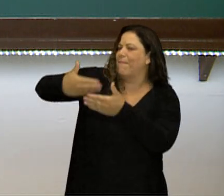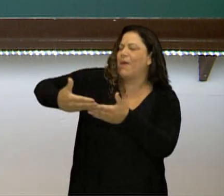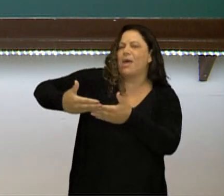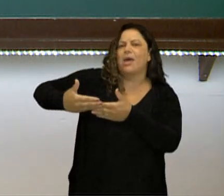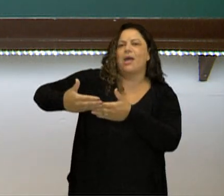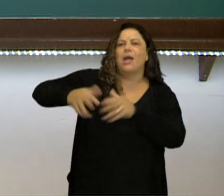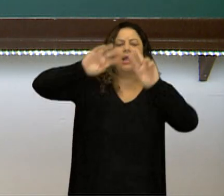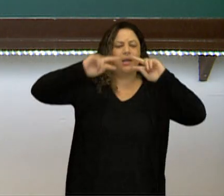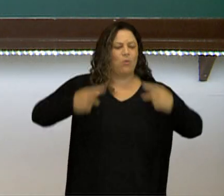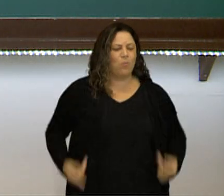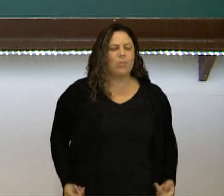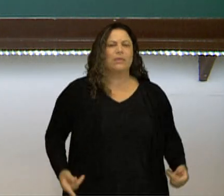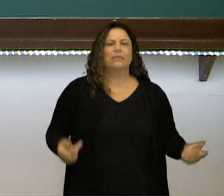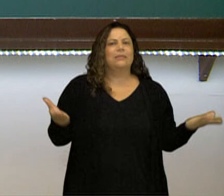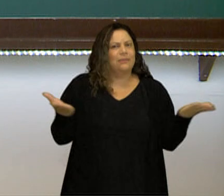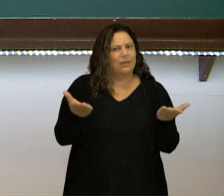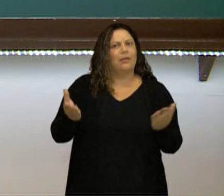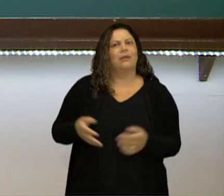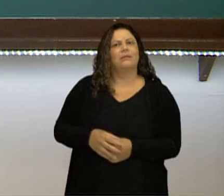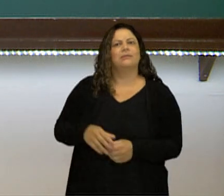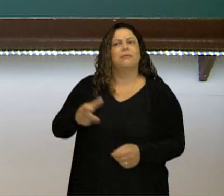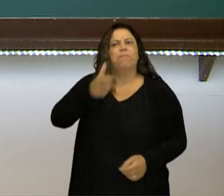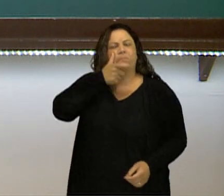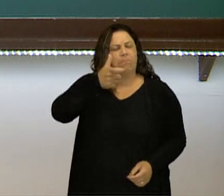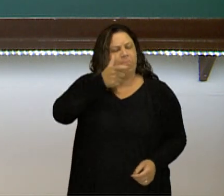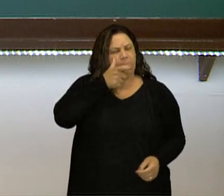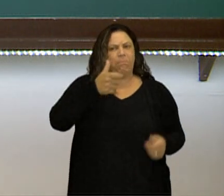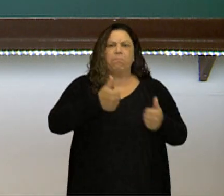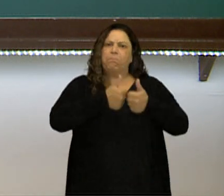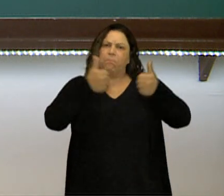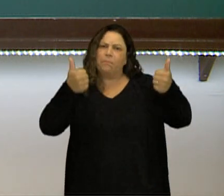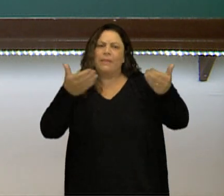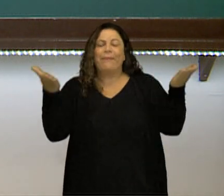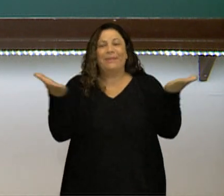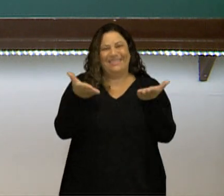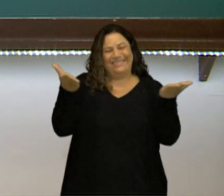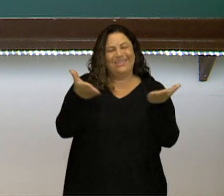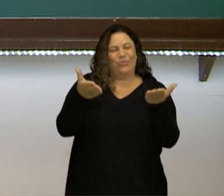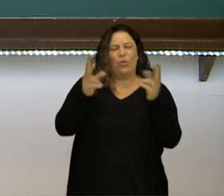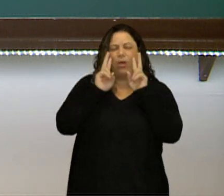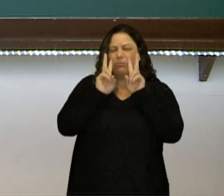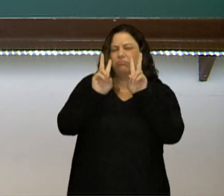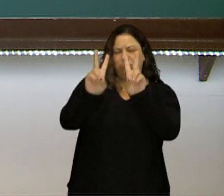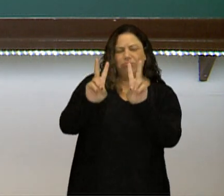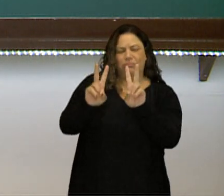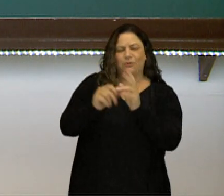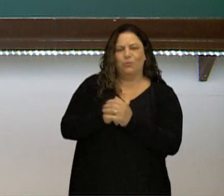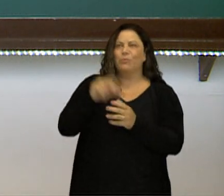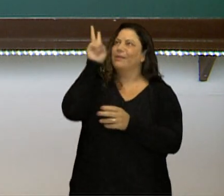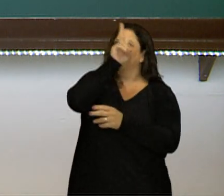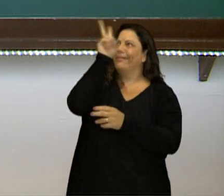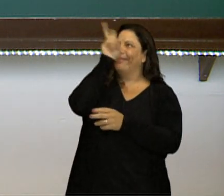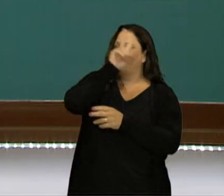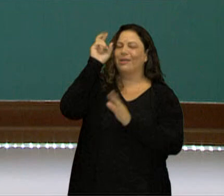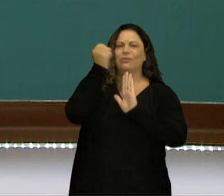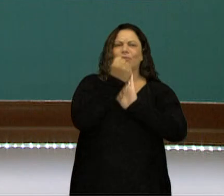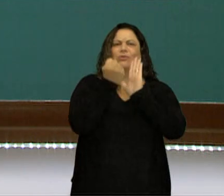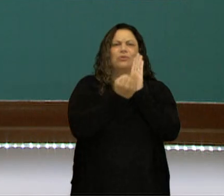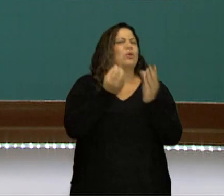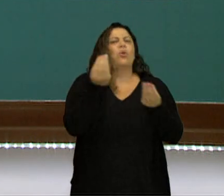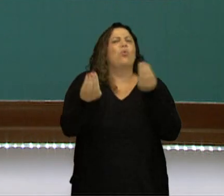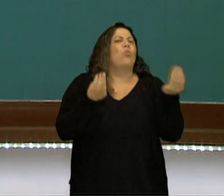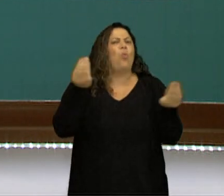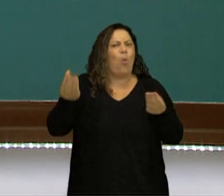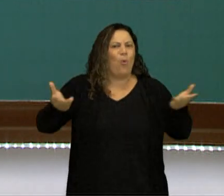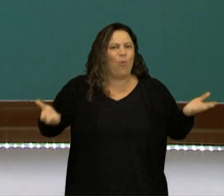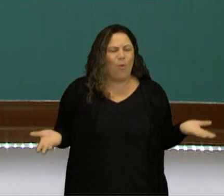Muito bem. Muito interessante isso. Mas agora que a gente viu um pouquinho da história dos símbolos, como que a gente